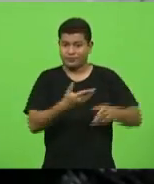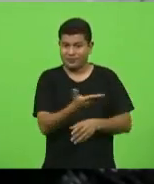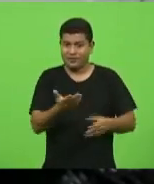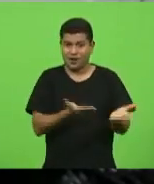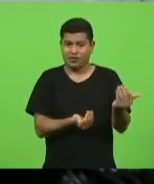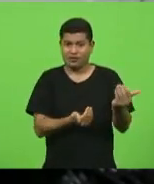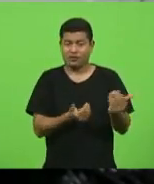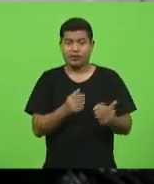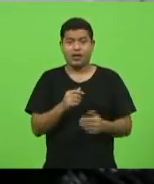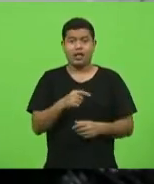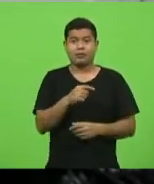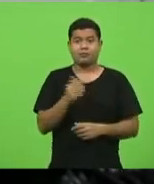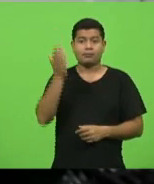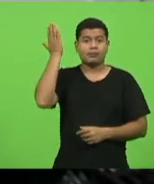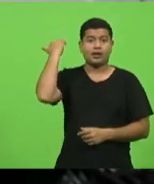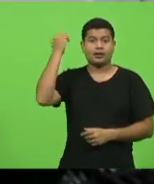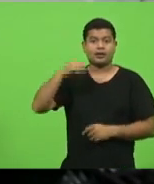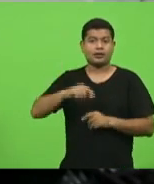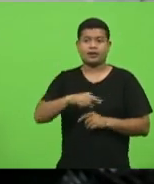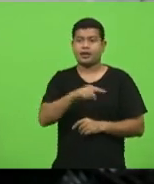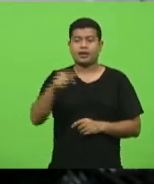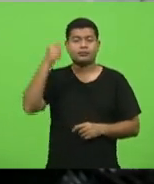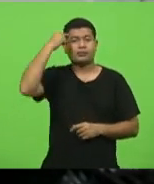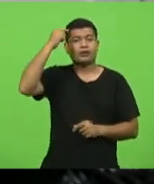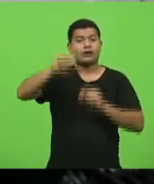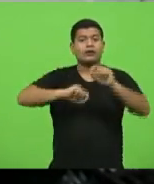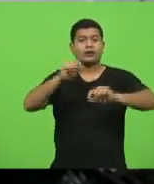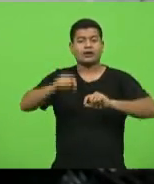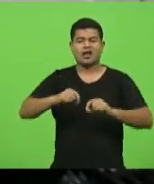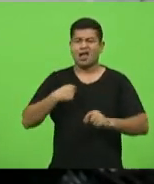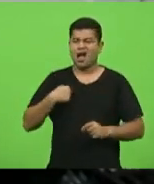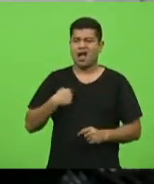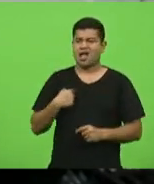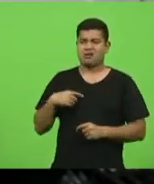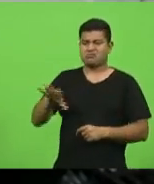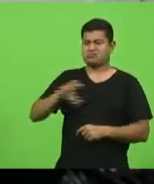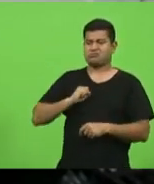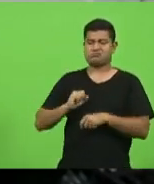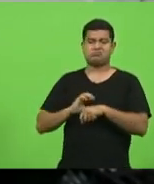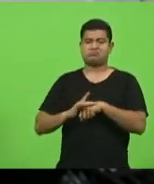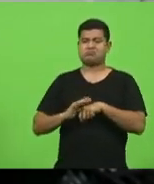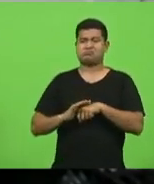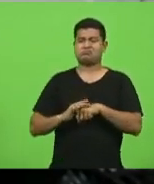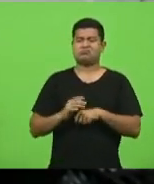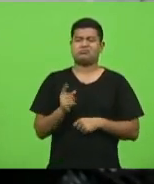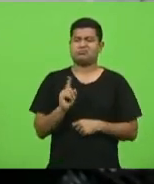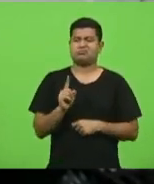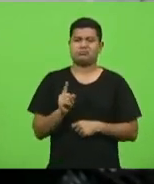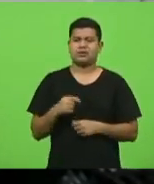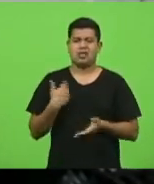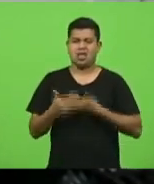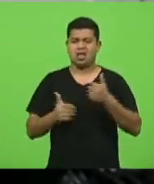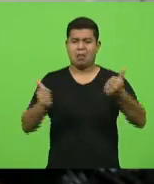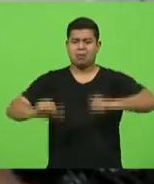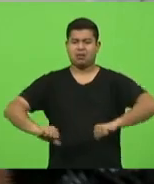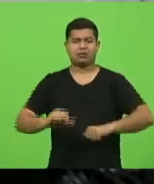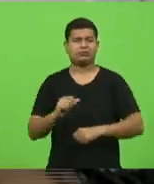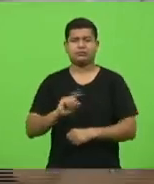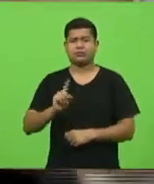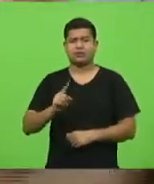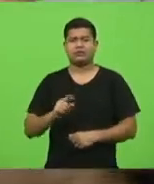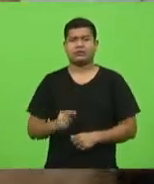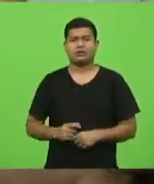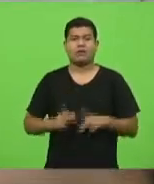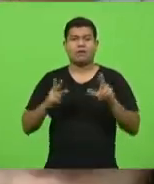que eram imunes, eles entendiam que eram super-homem. Mas só que eles não eram, porque o